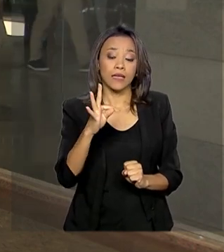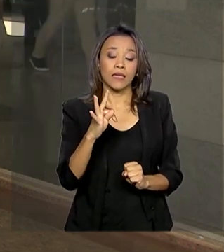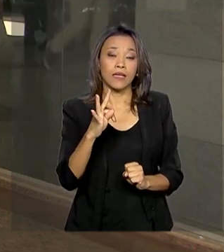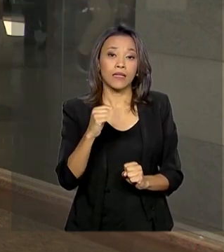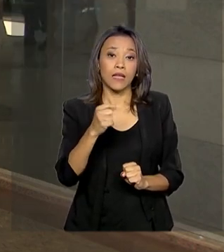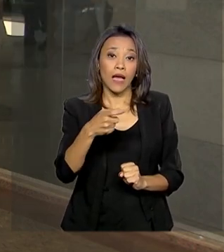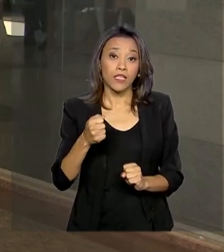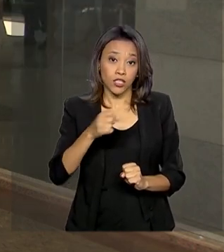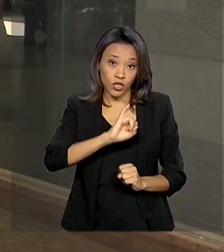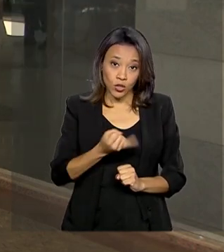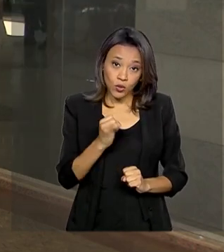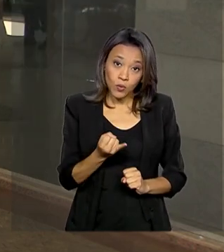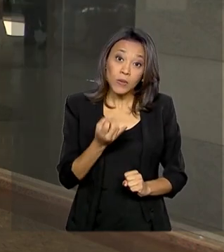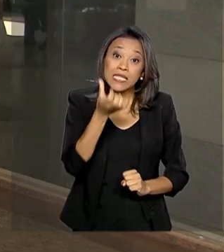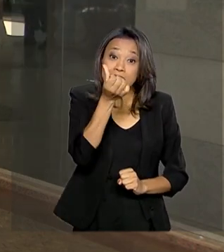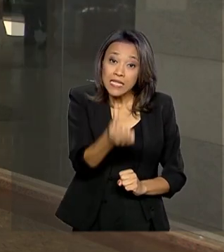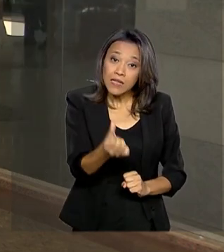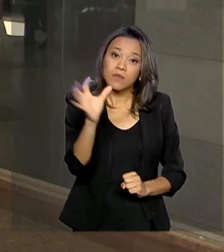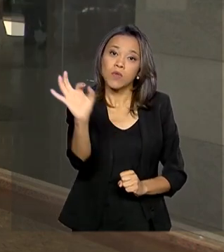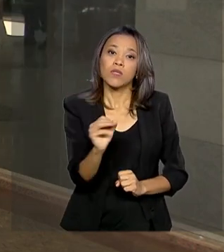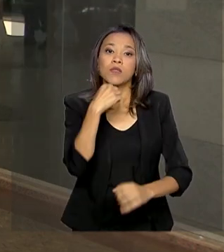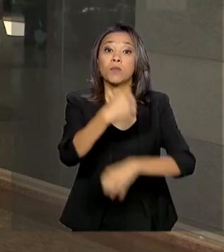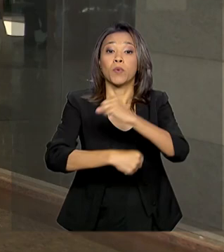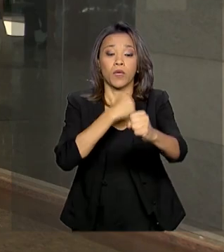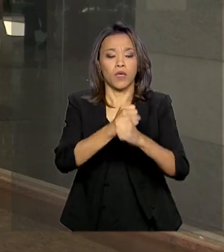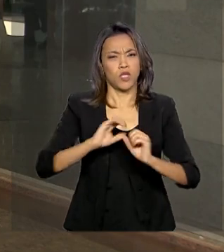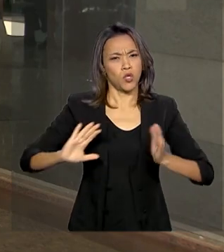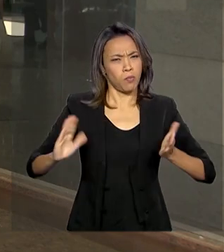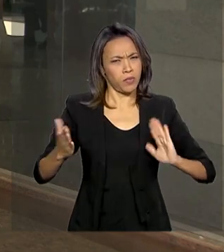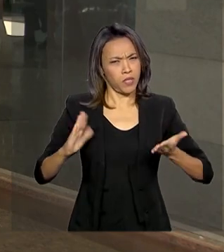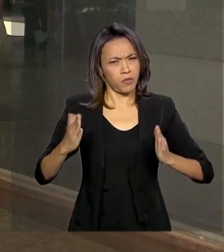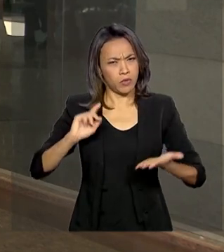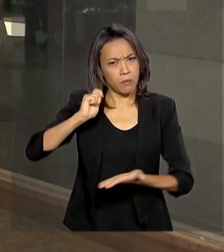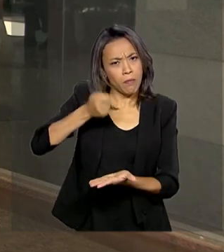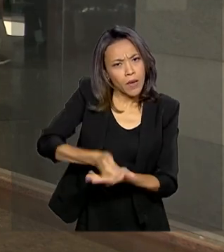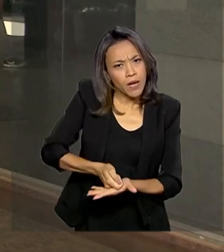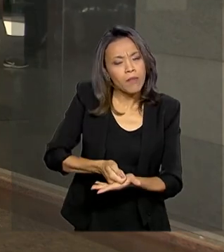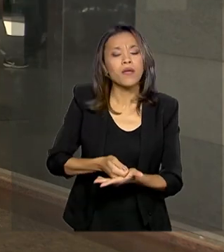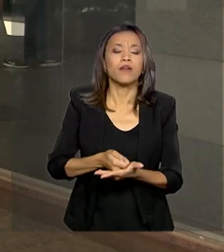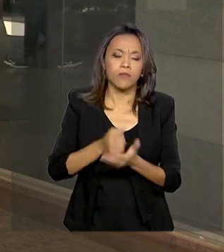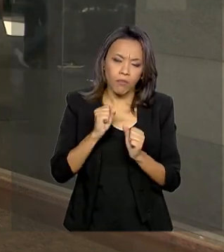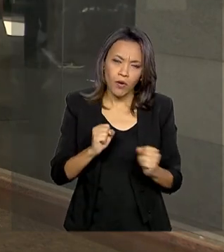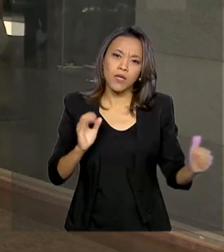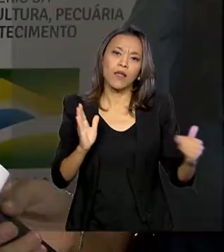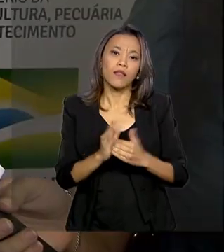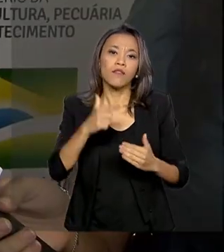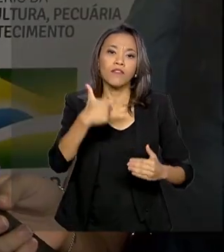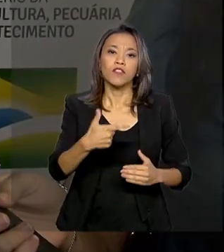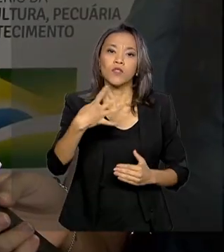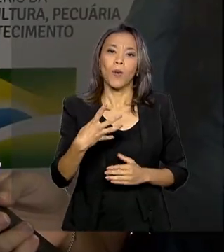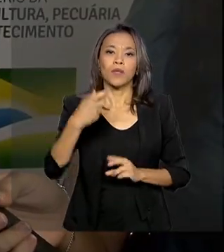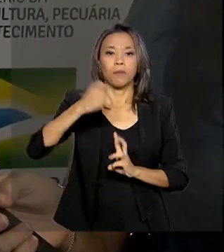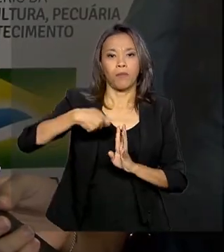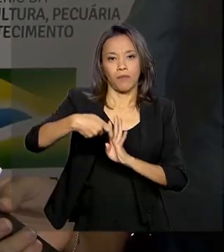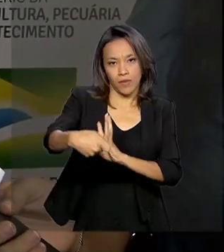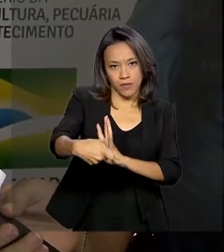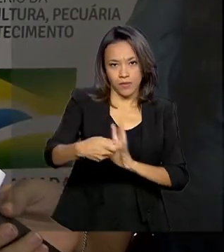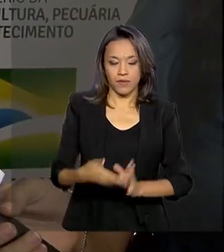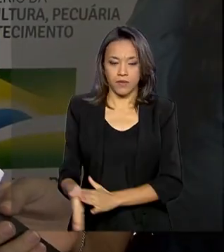partir de 6% ao ano e o prazo de pagamento pode chegar a 24 meses. Essa é uma